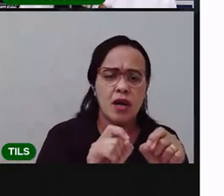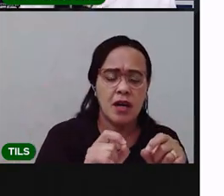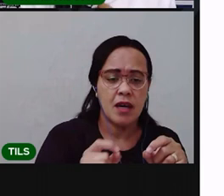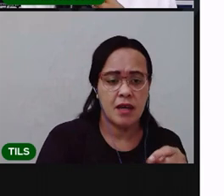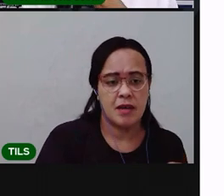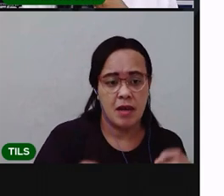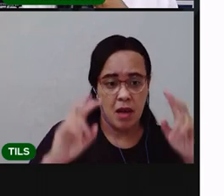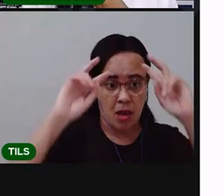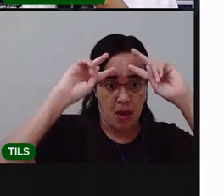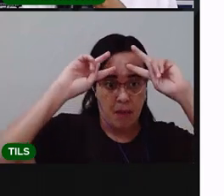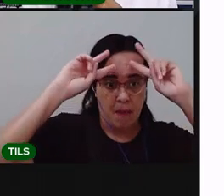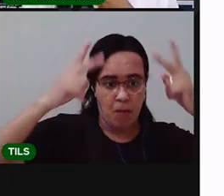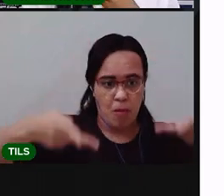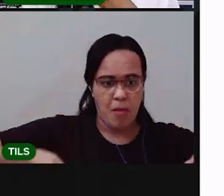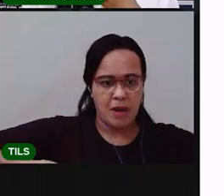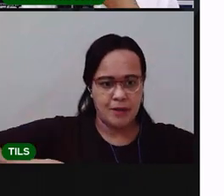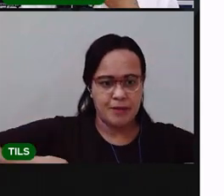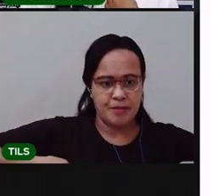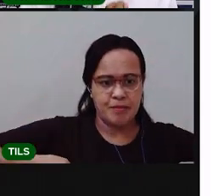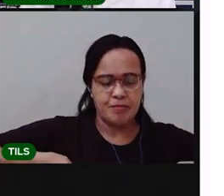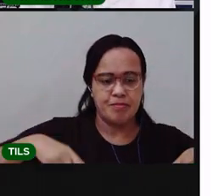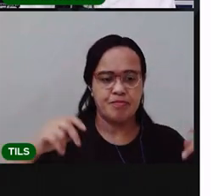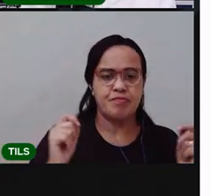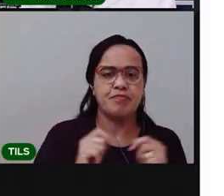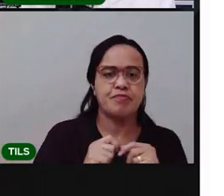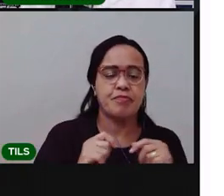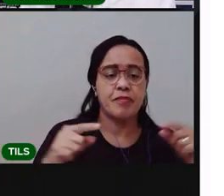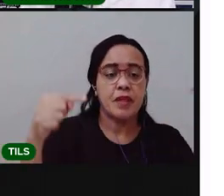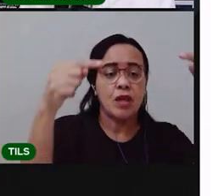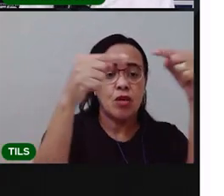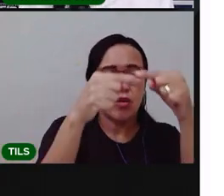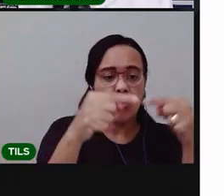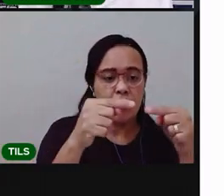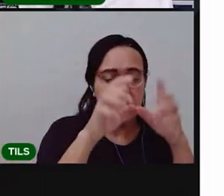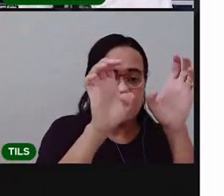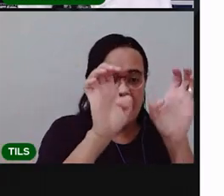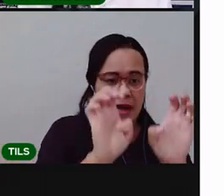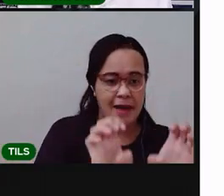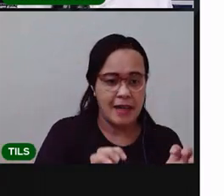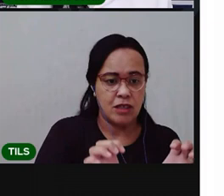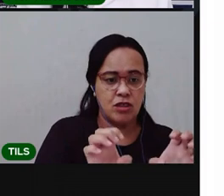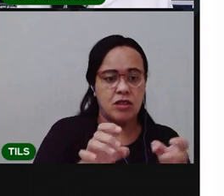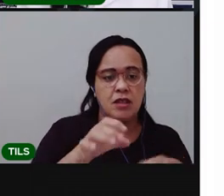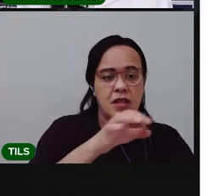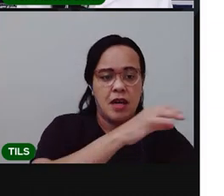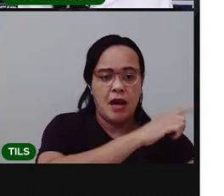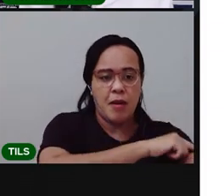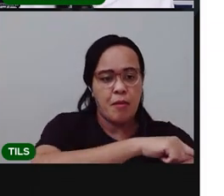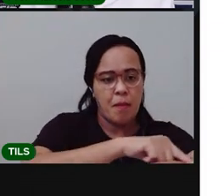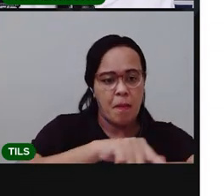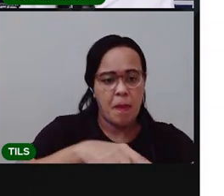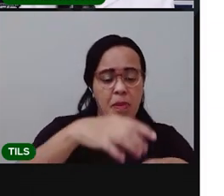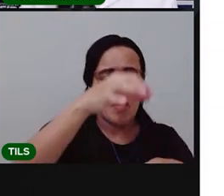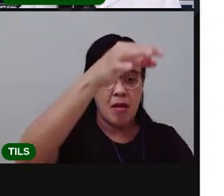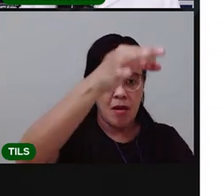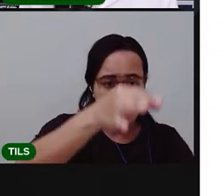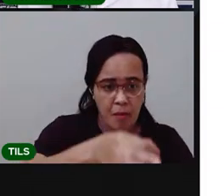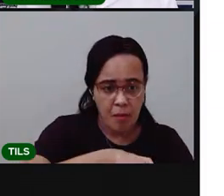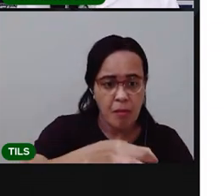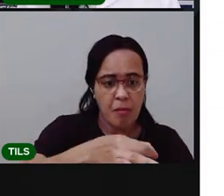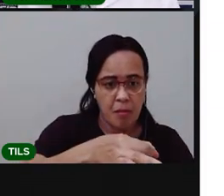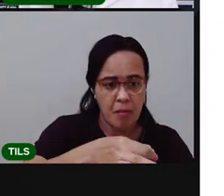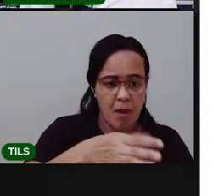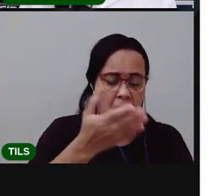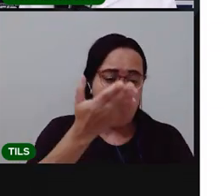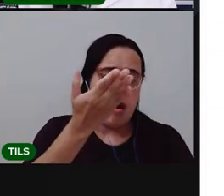muito presentes na... Eles estão relacionados à ética e à moral. São valores como amizade, né? Você ter